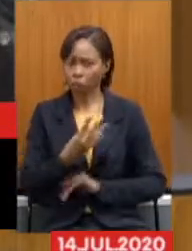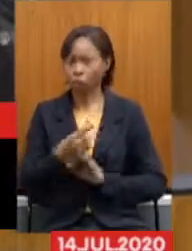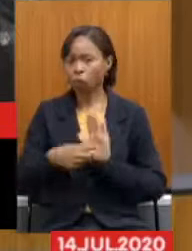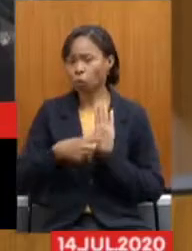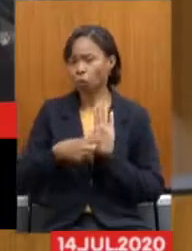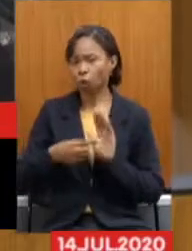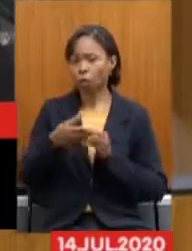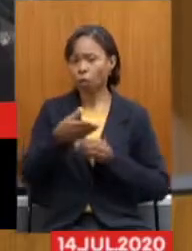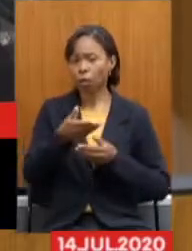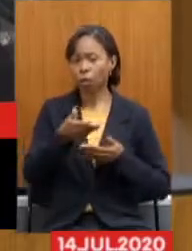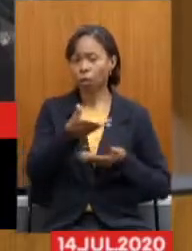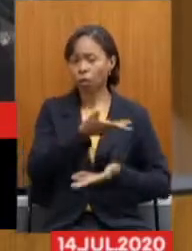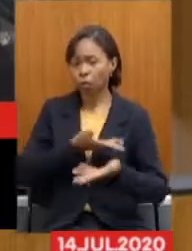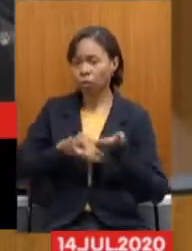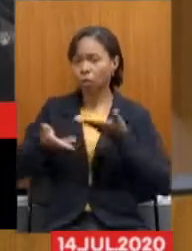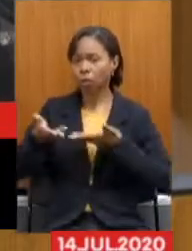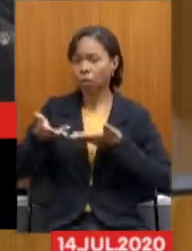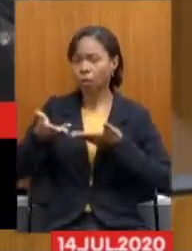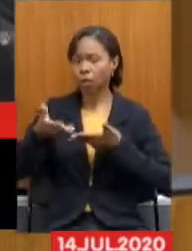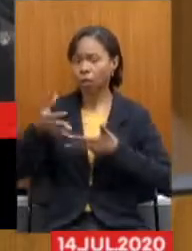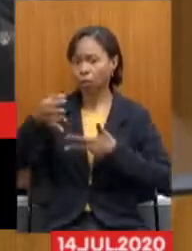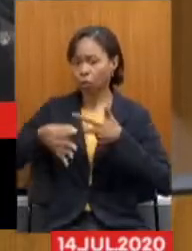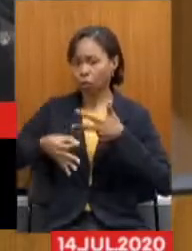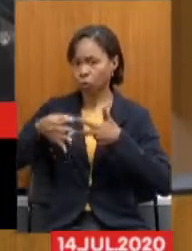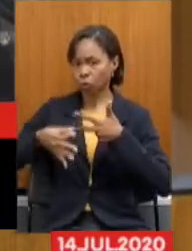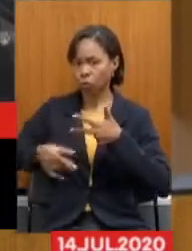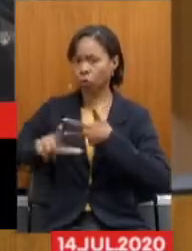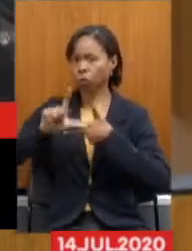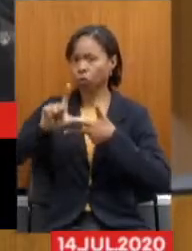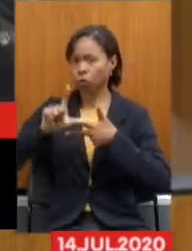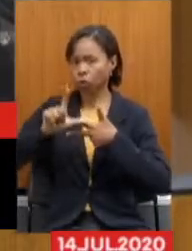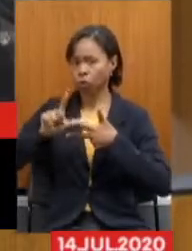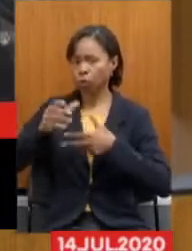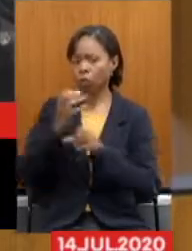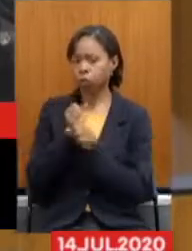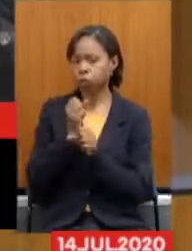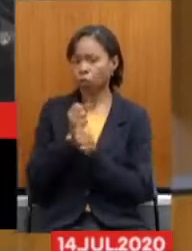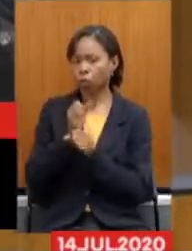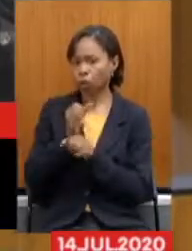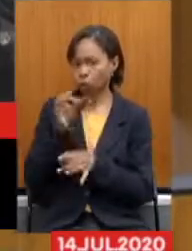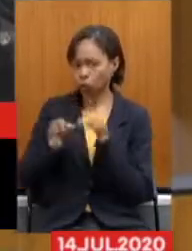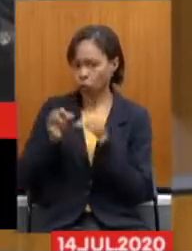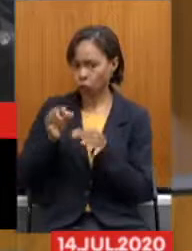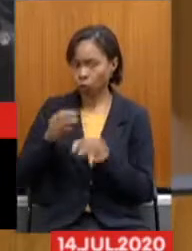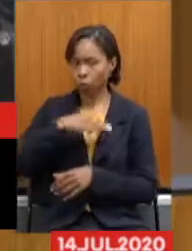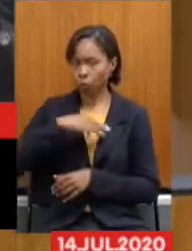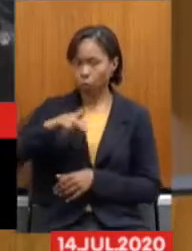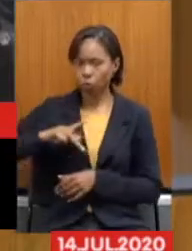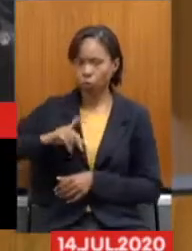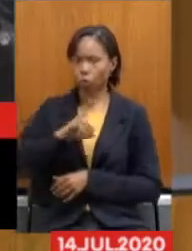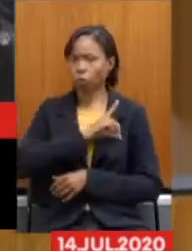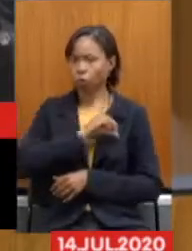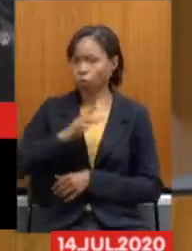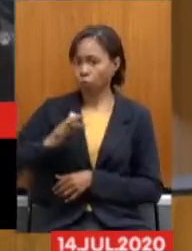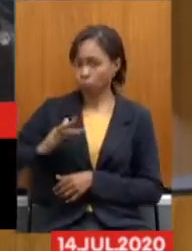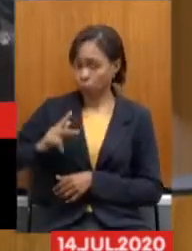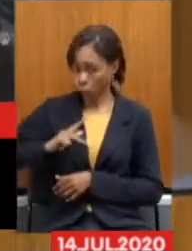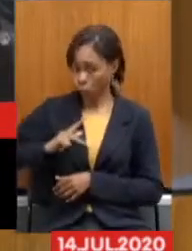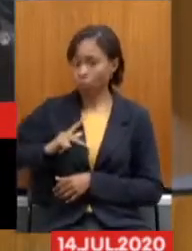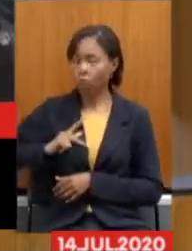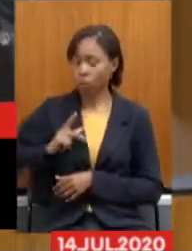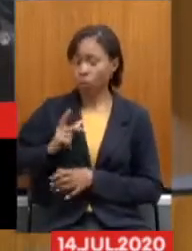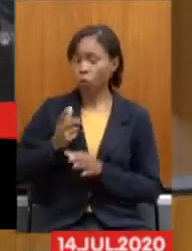repassar aos poderes judiciais, legislativos, tribunais de contas, o Ministério Público e a Defensoria Pública, os recursos financeiros